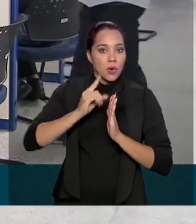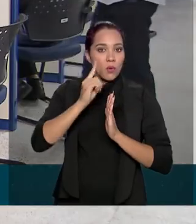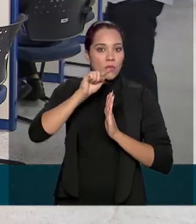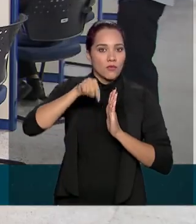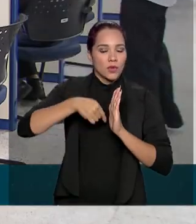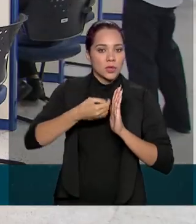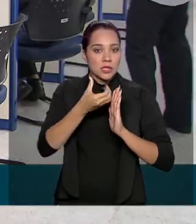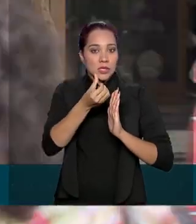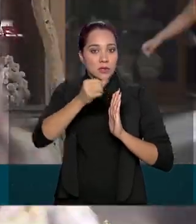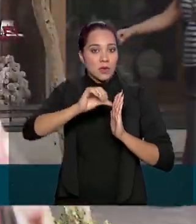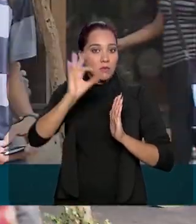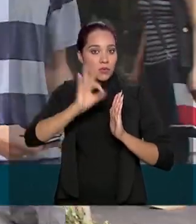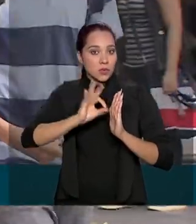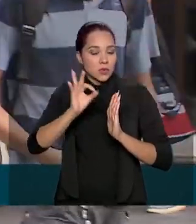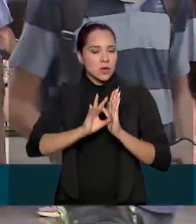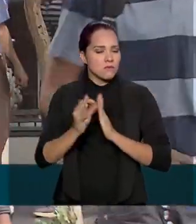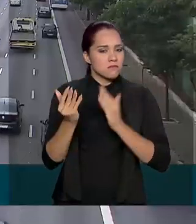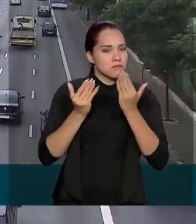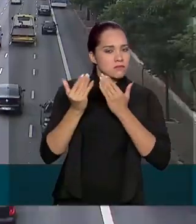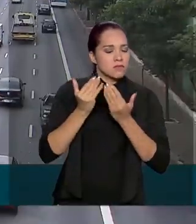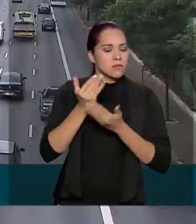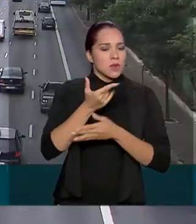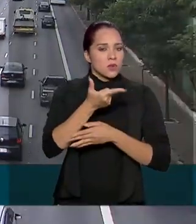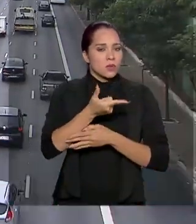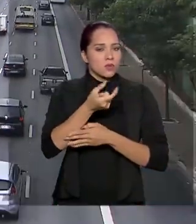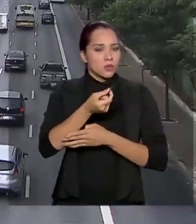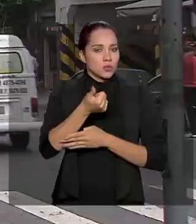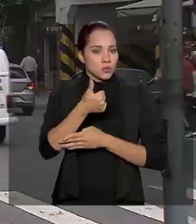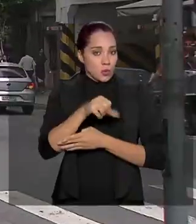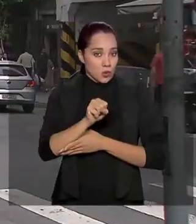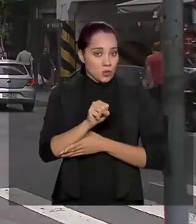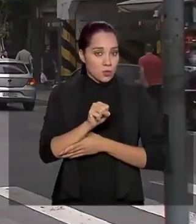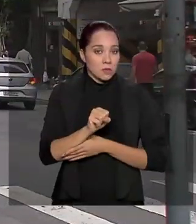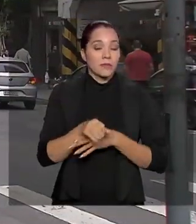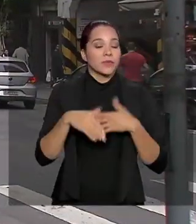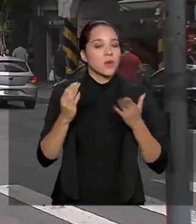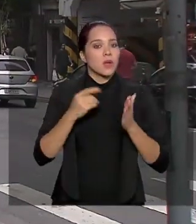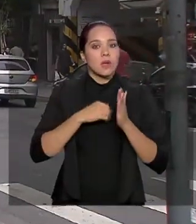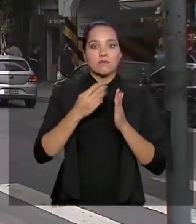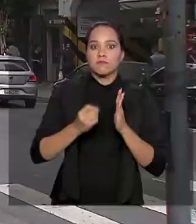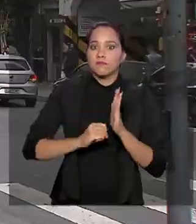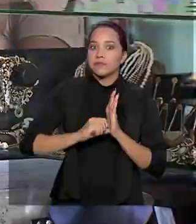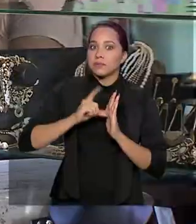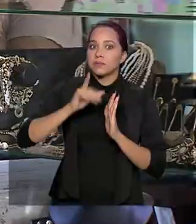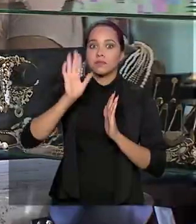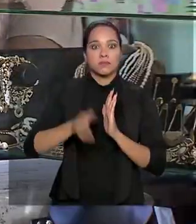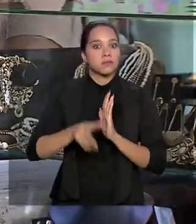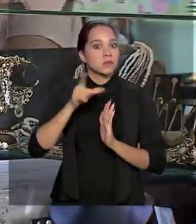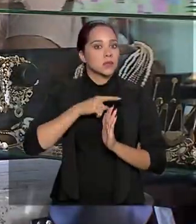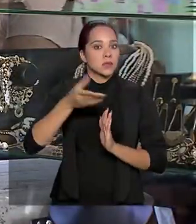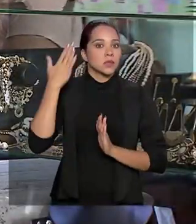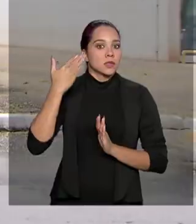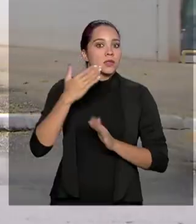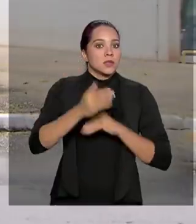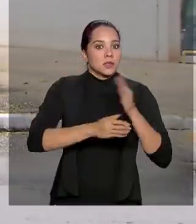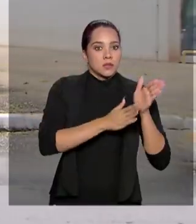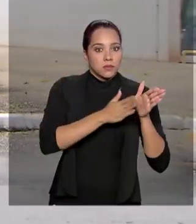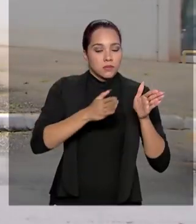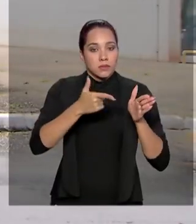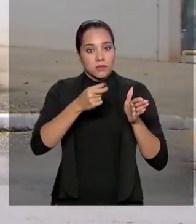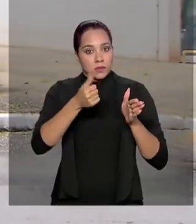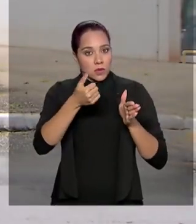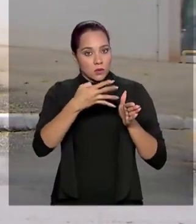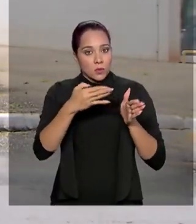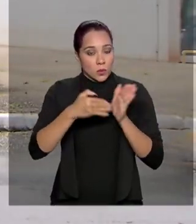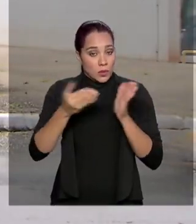,69% em comparação a 2018. Essa é a maior arrecadação desde 2014. Entre os